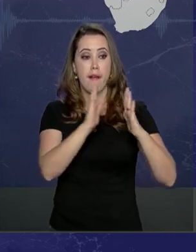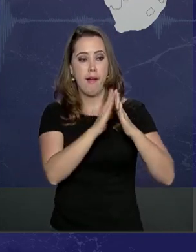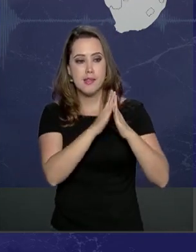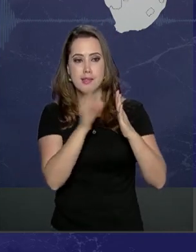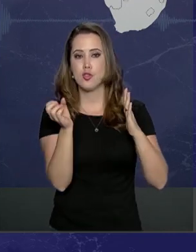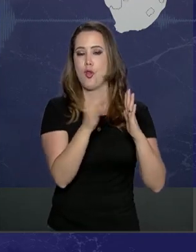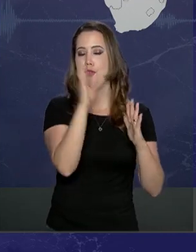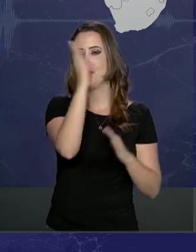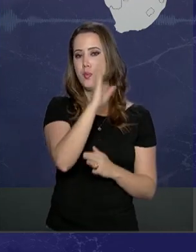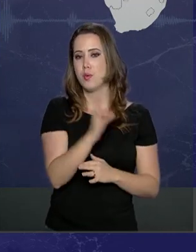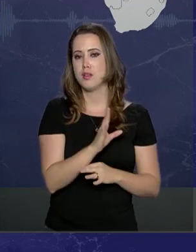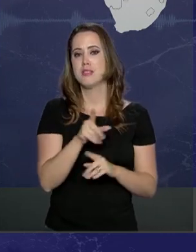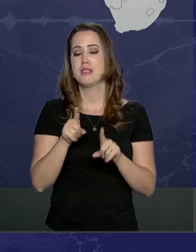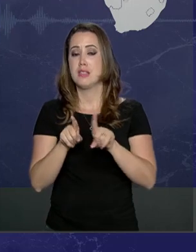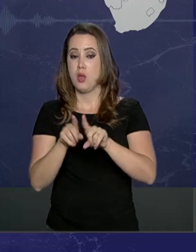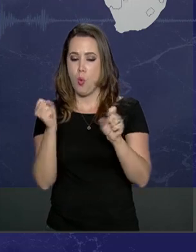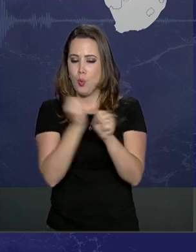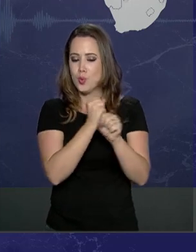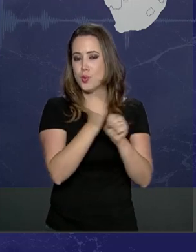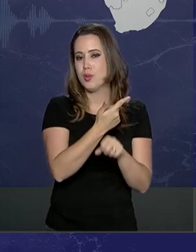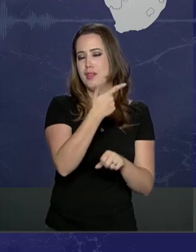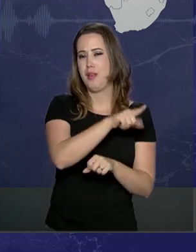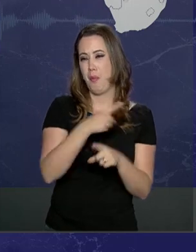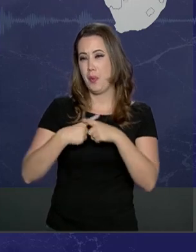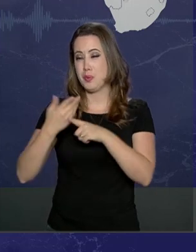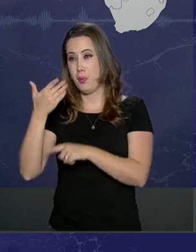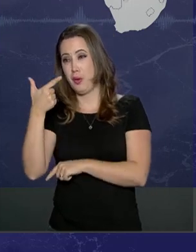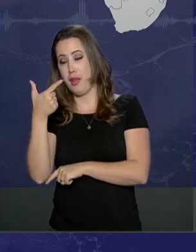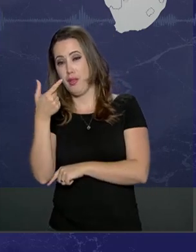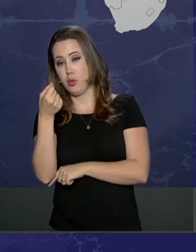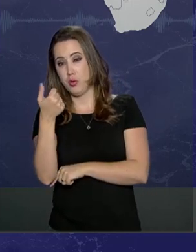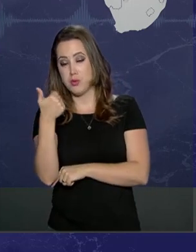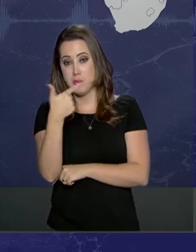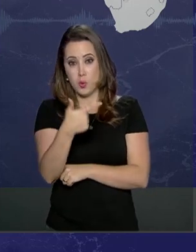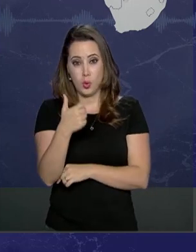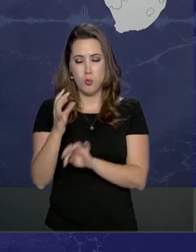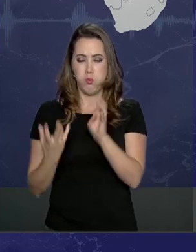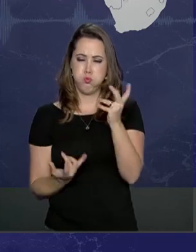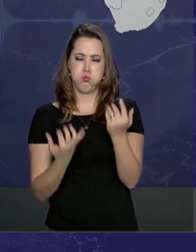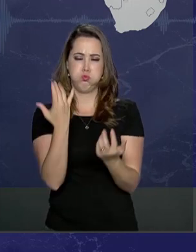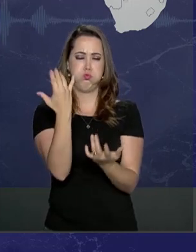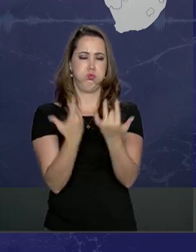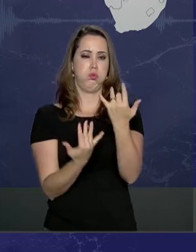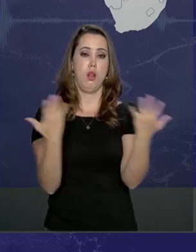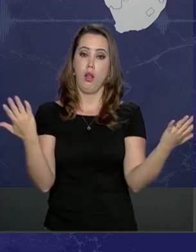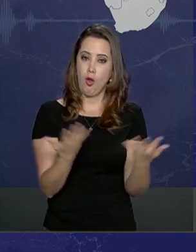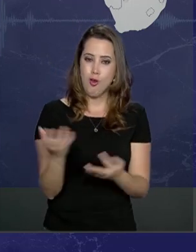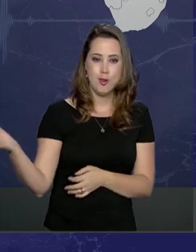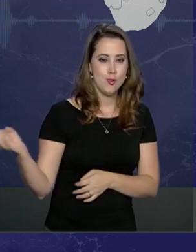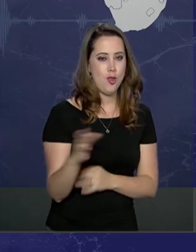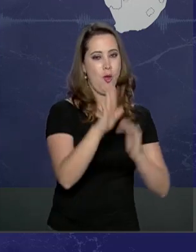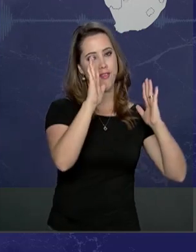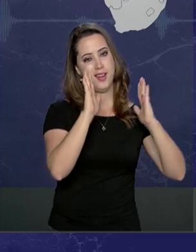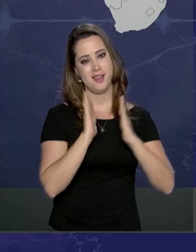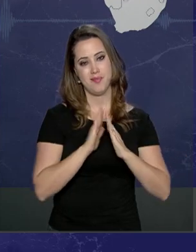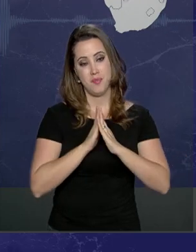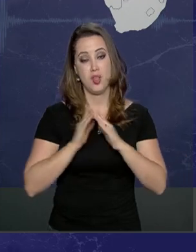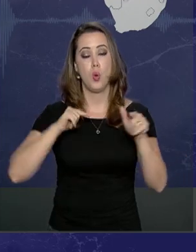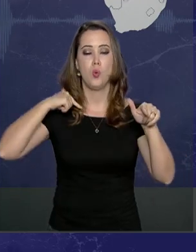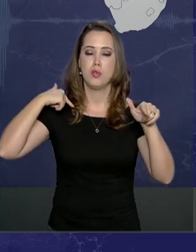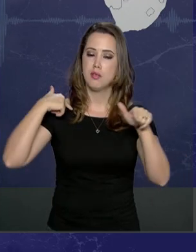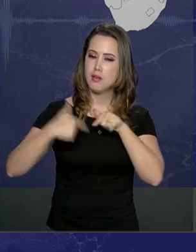Gelado, e que foi totalmente reconstruída após o incêndio em 2012. O presidente Jair Bolsonaro disse que o trabalho realizado na